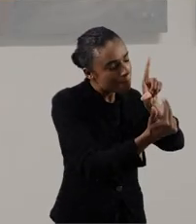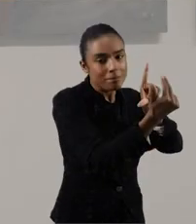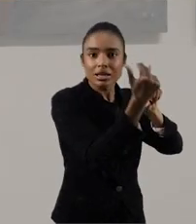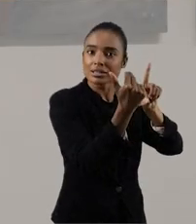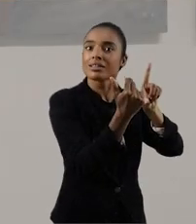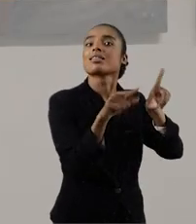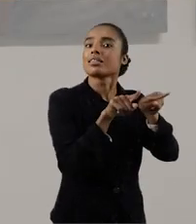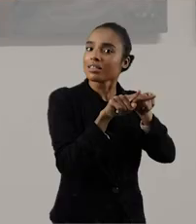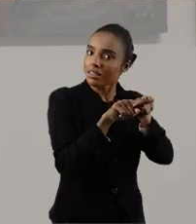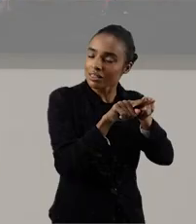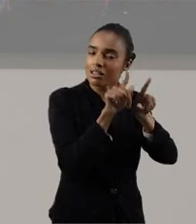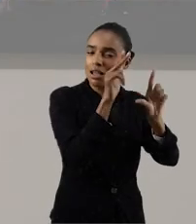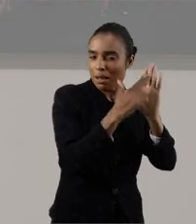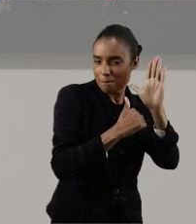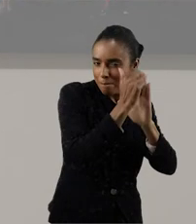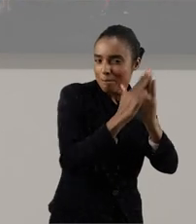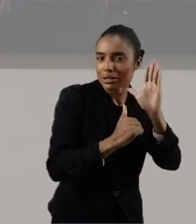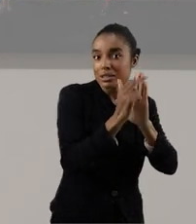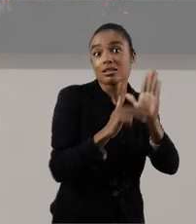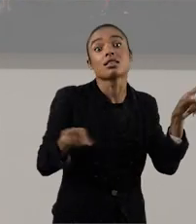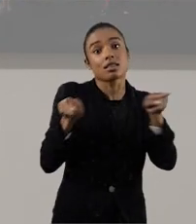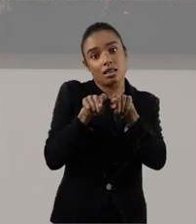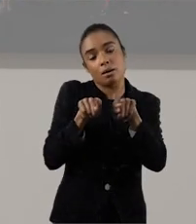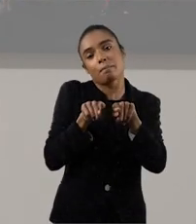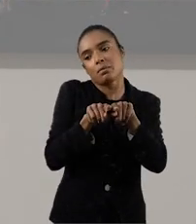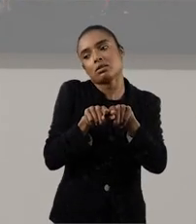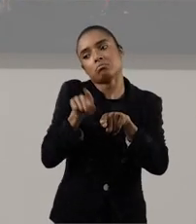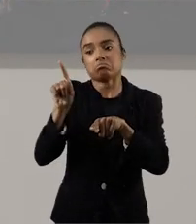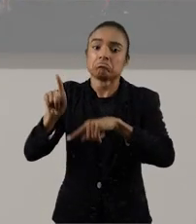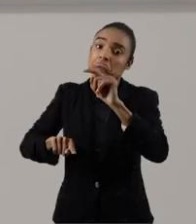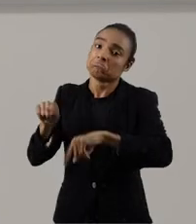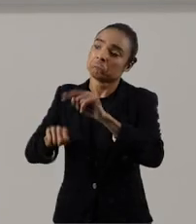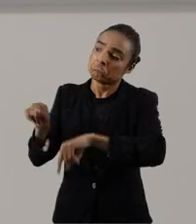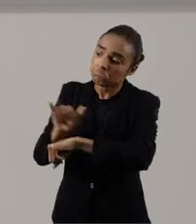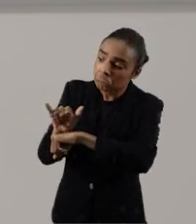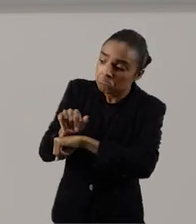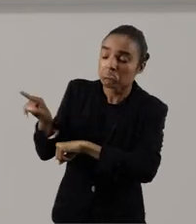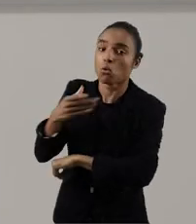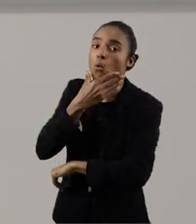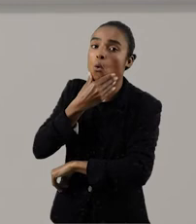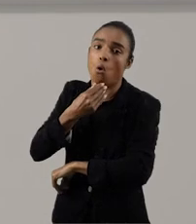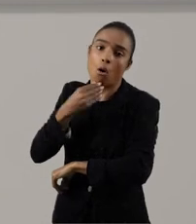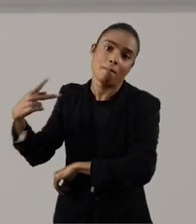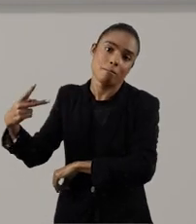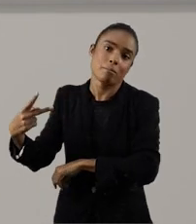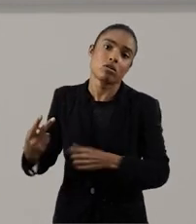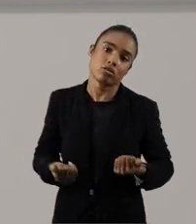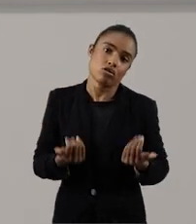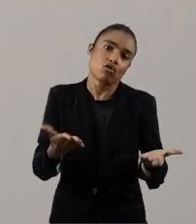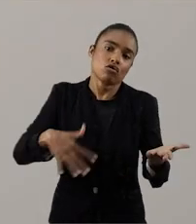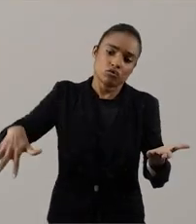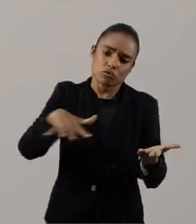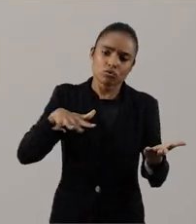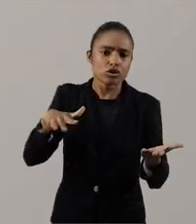pictórico, mas também acaba sendo uma ferramenta e uma estratégia que o artista oferece para